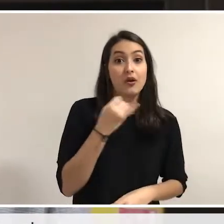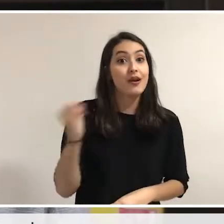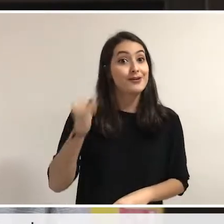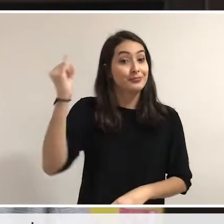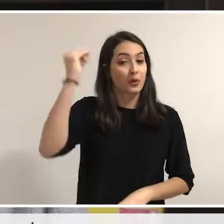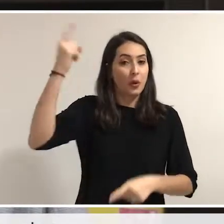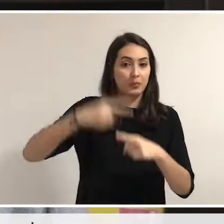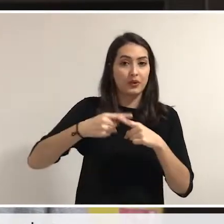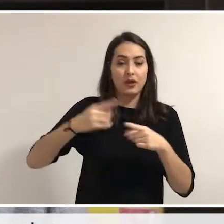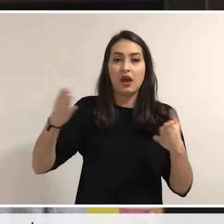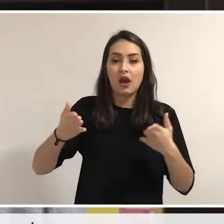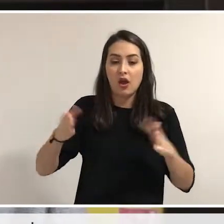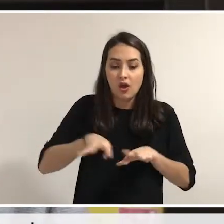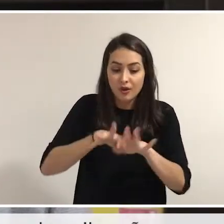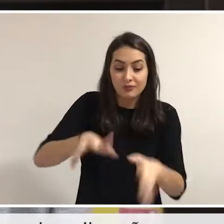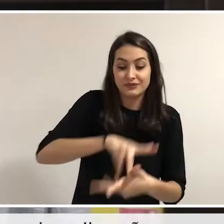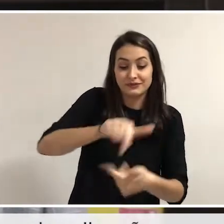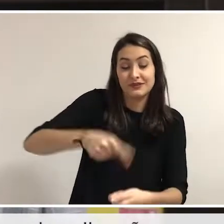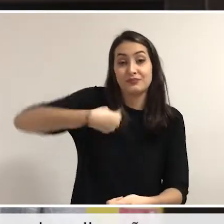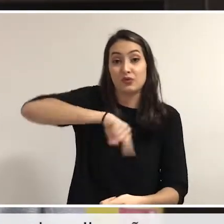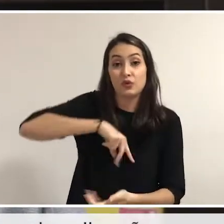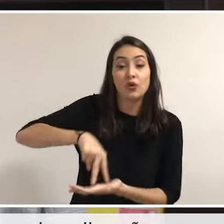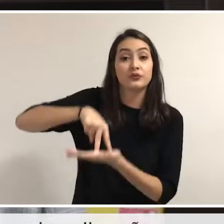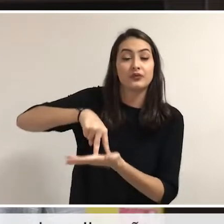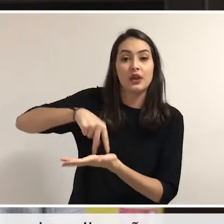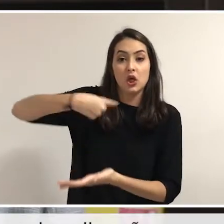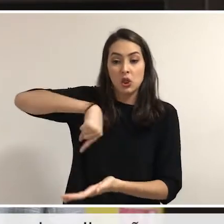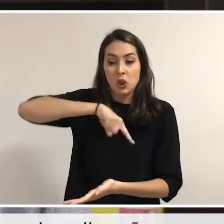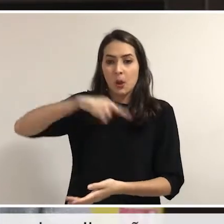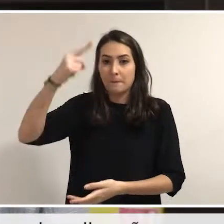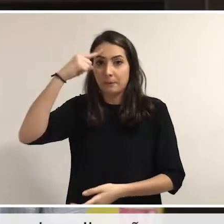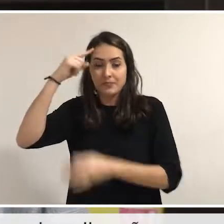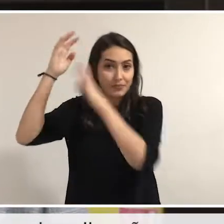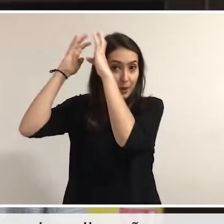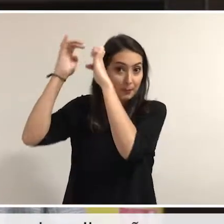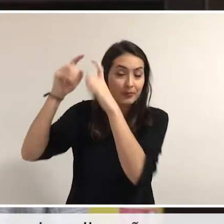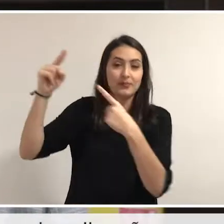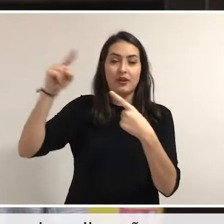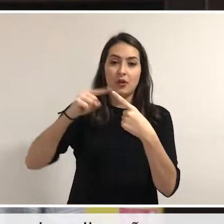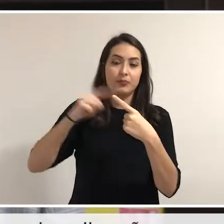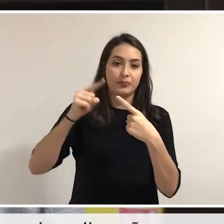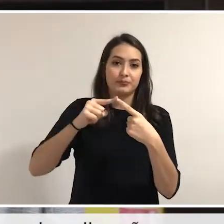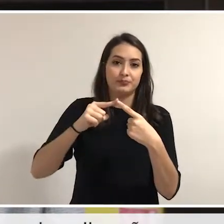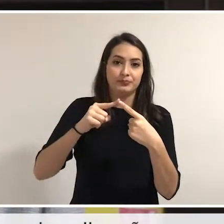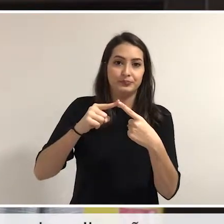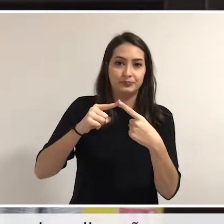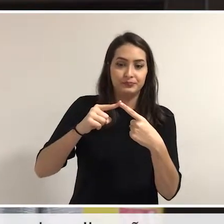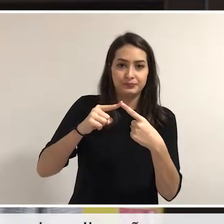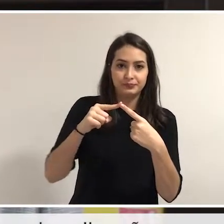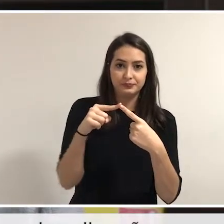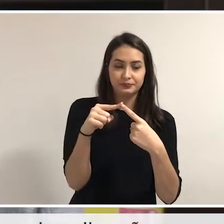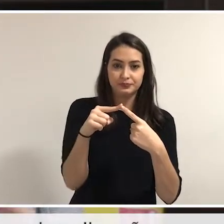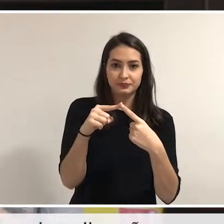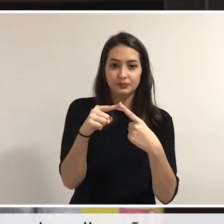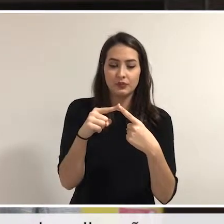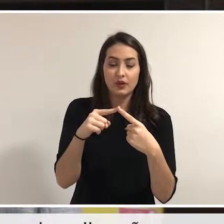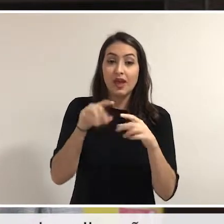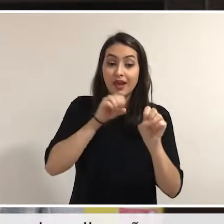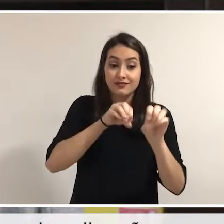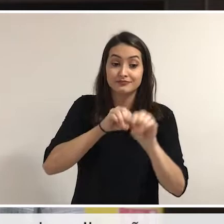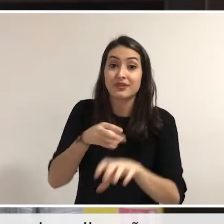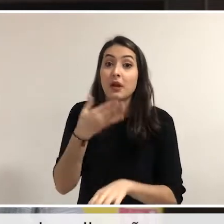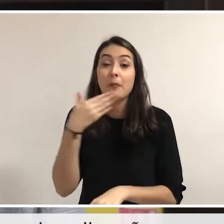na ampliação da excelência da pós-graduação, no fortalecimento de nossas pesquisas, numa internacionalização estratégica e na